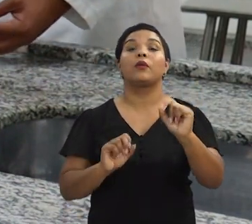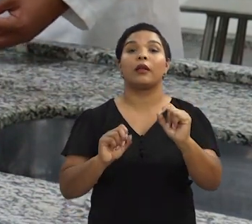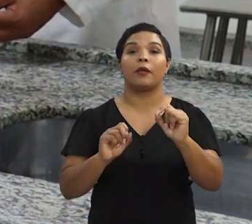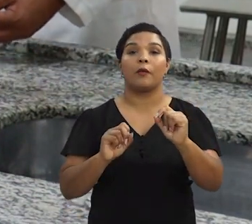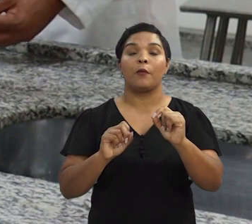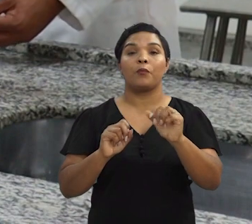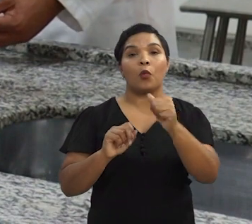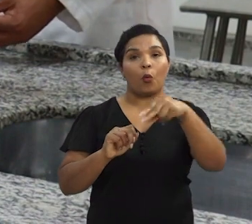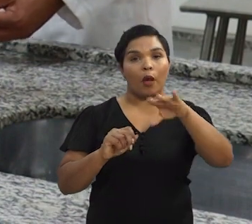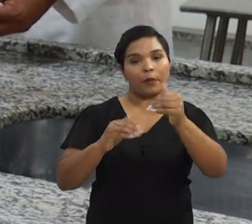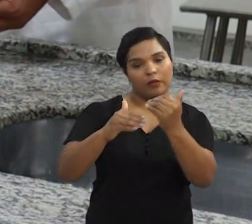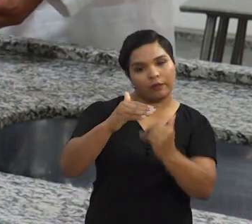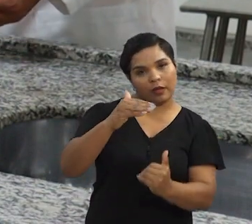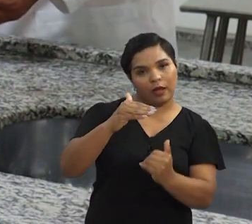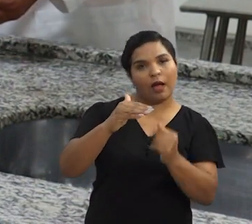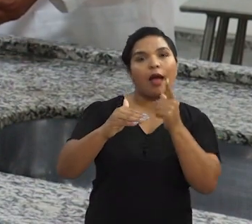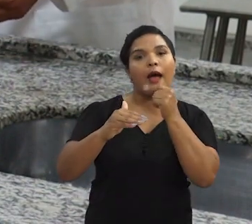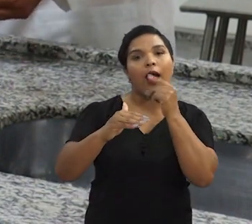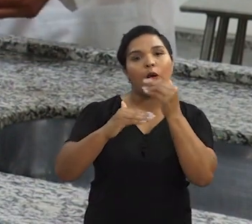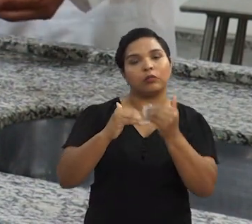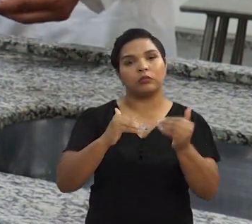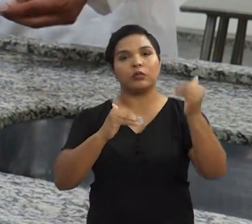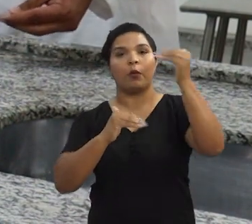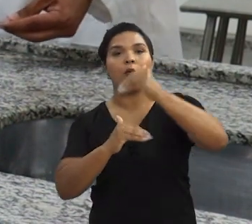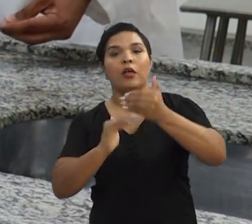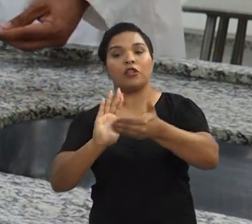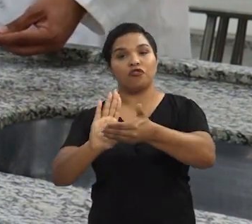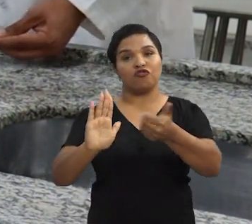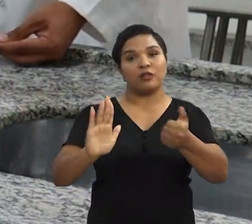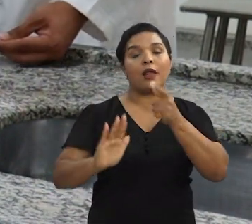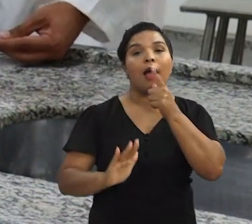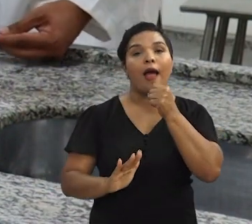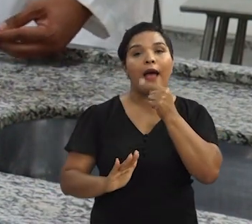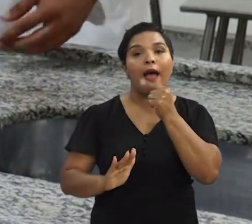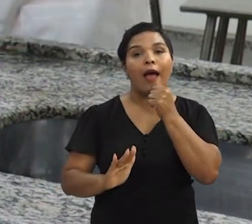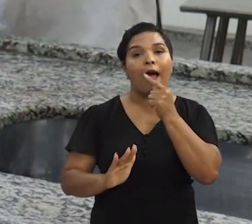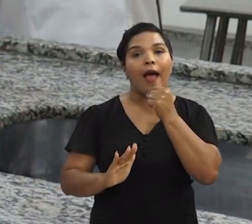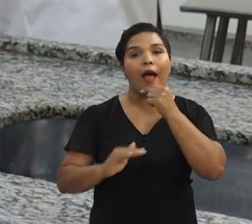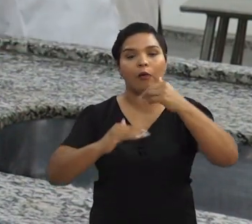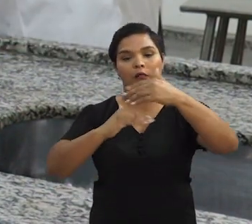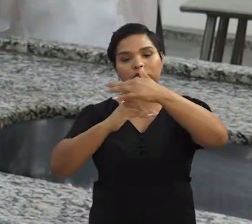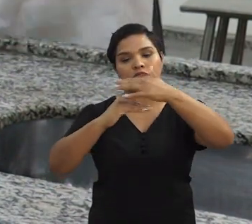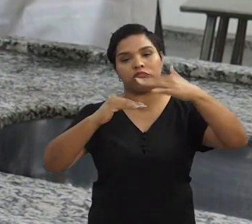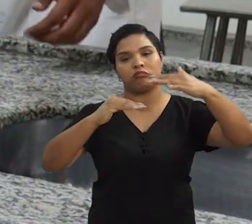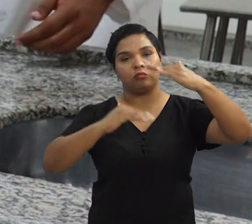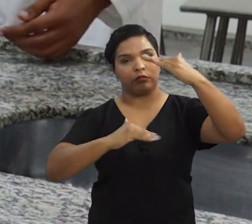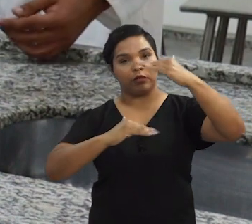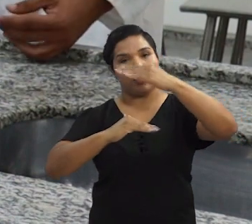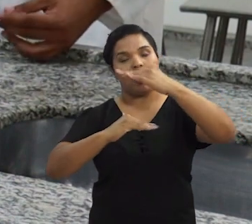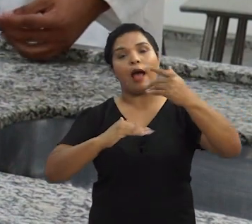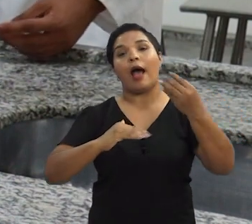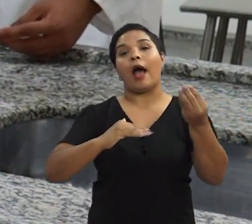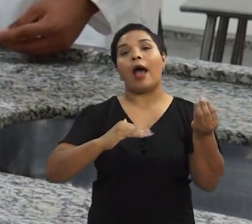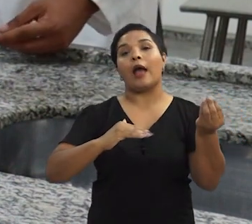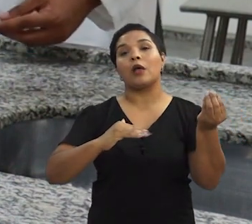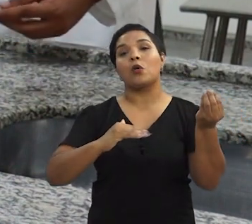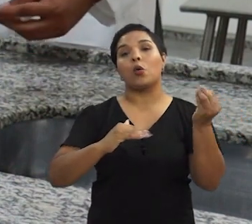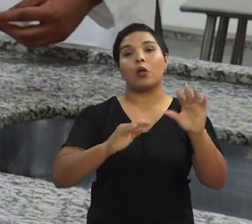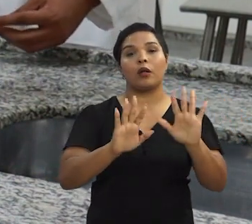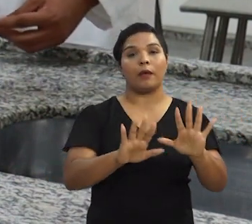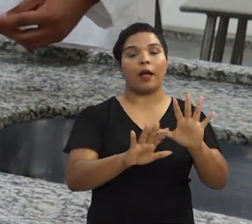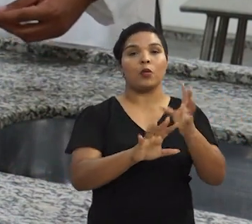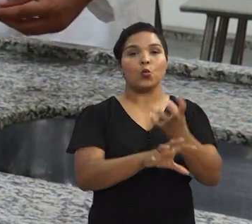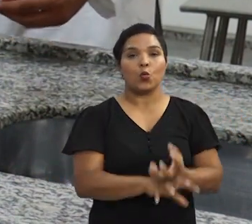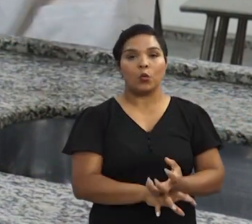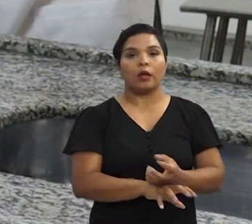amido tende a ficar na parte inferior, a água na parte superior. É retirada aquela água, o sobrenadante que a gente utiliza, e a gente coloca